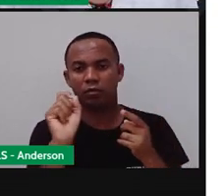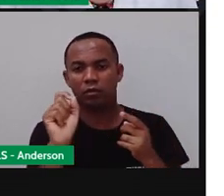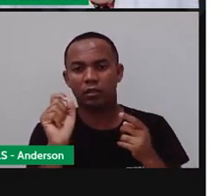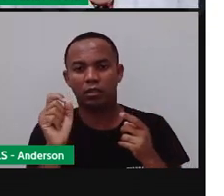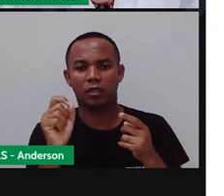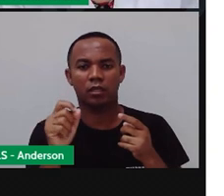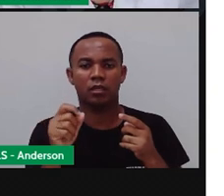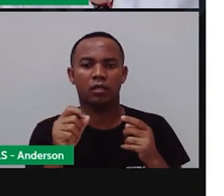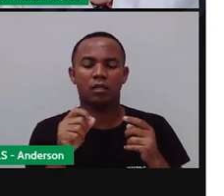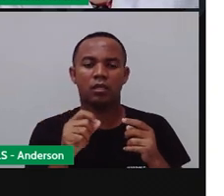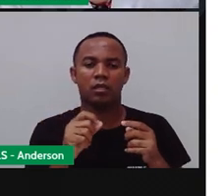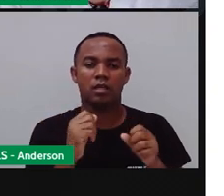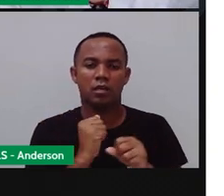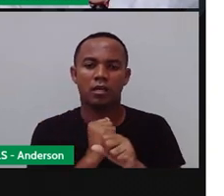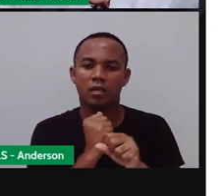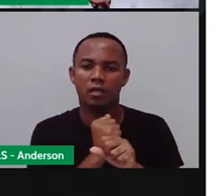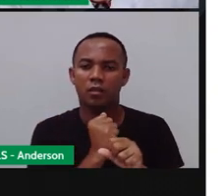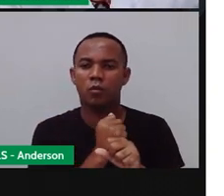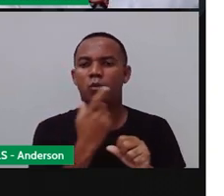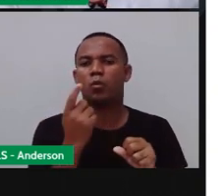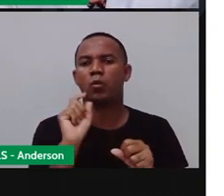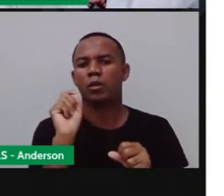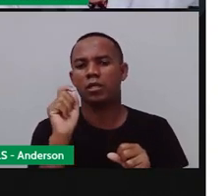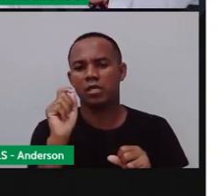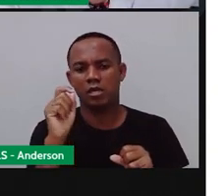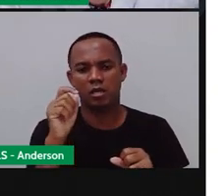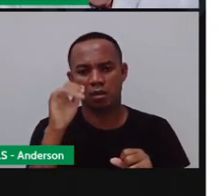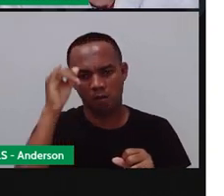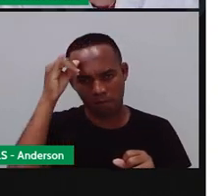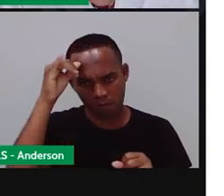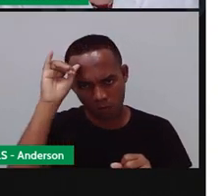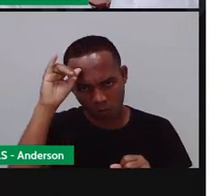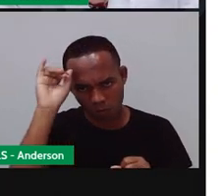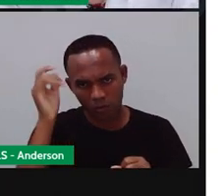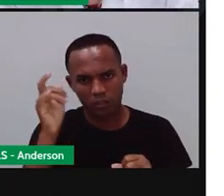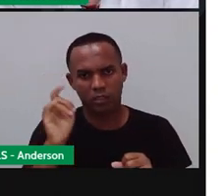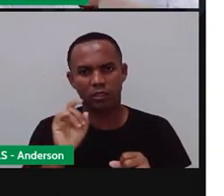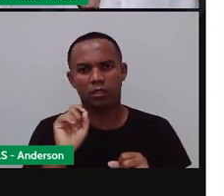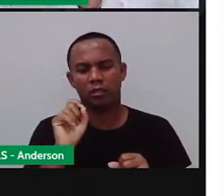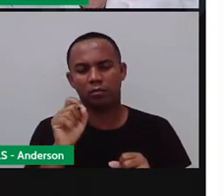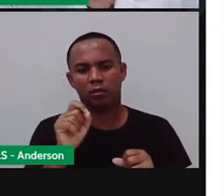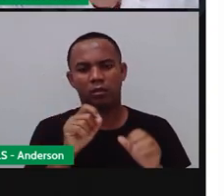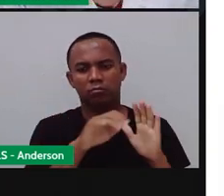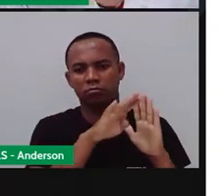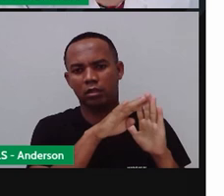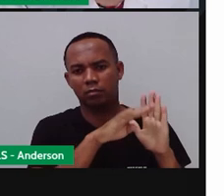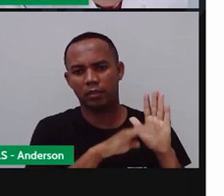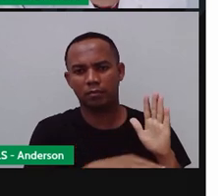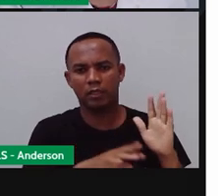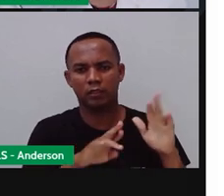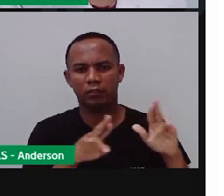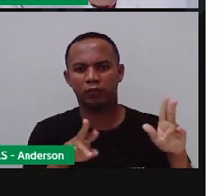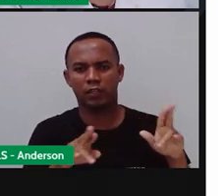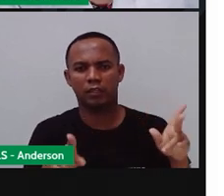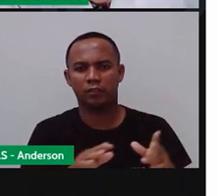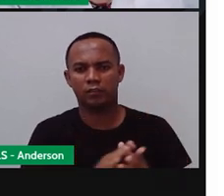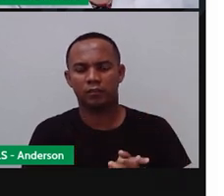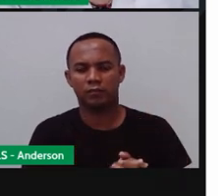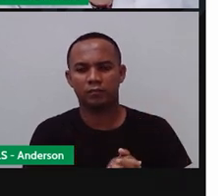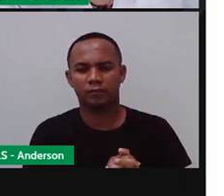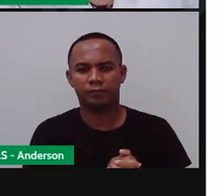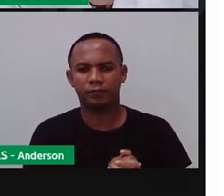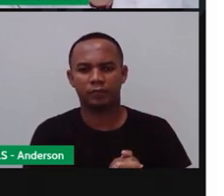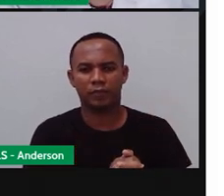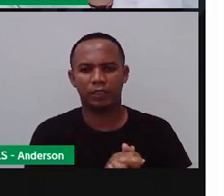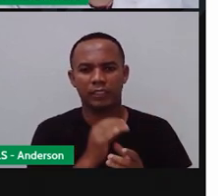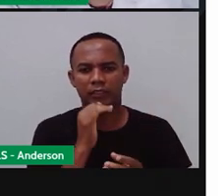boi, o ano da cobra, o ano do galo, o ano do macaco. Então, eles possuem um calendário diferente do nosso. Se